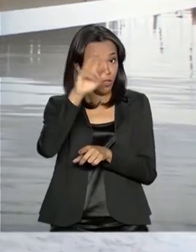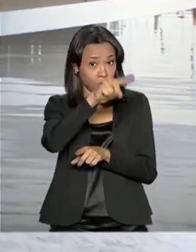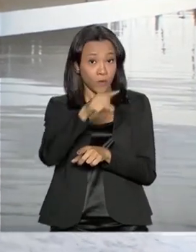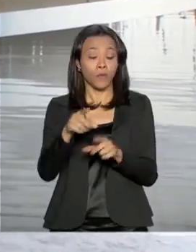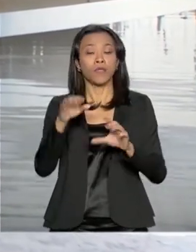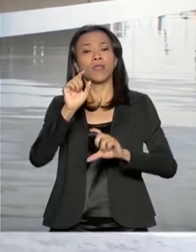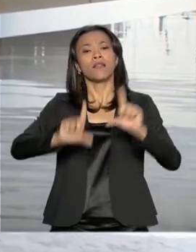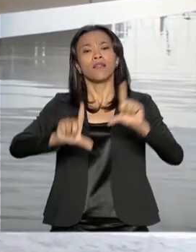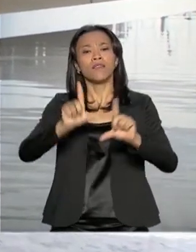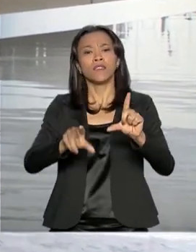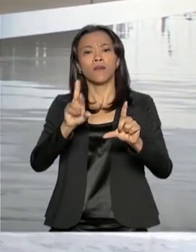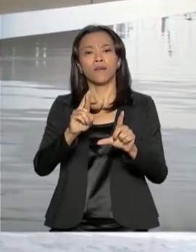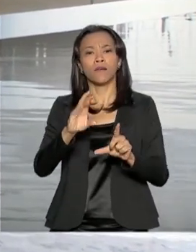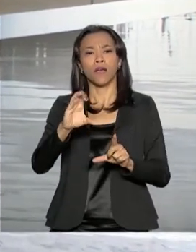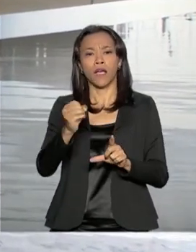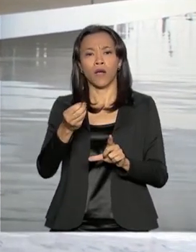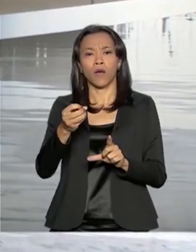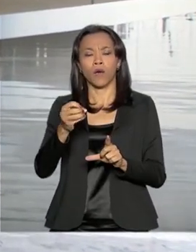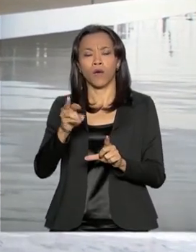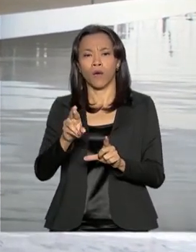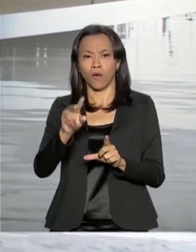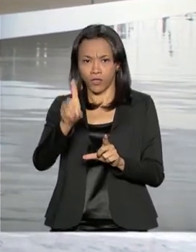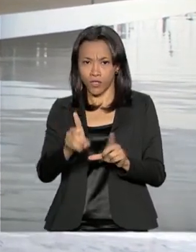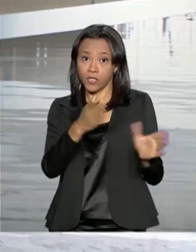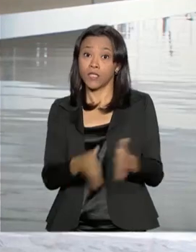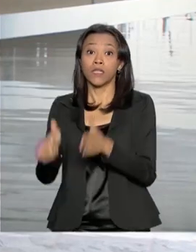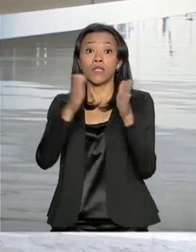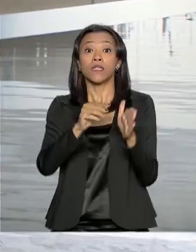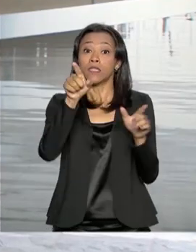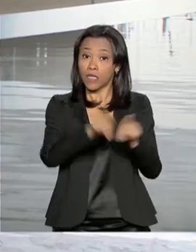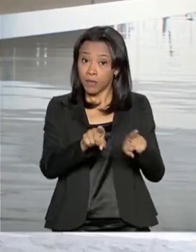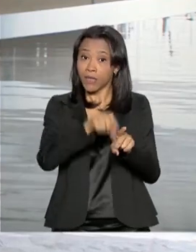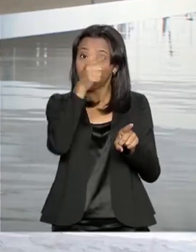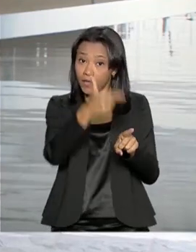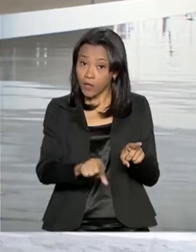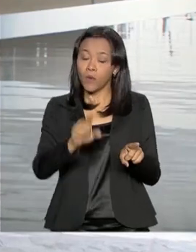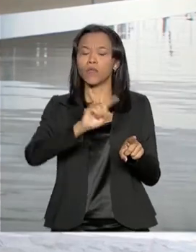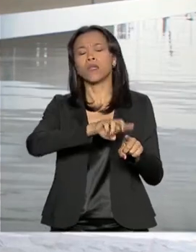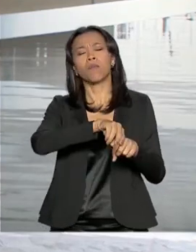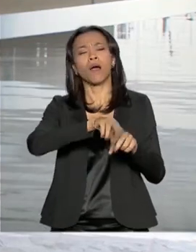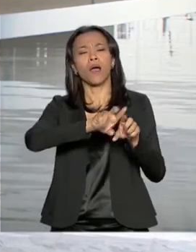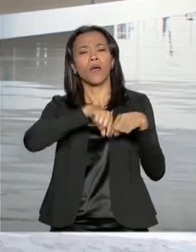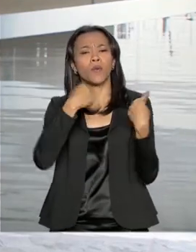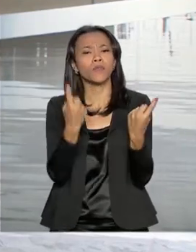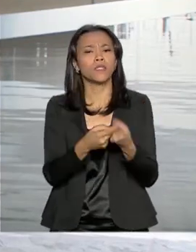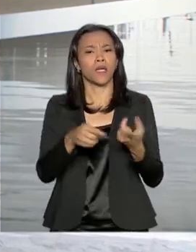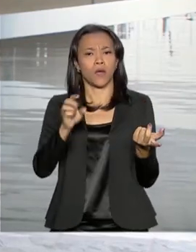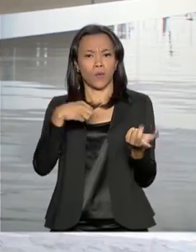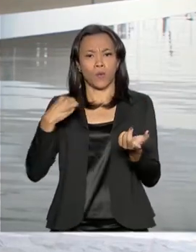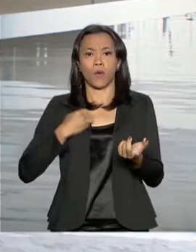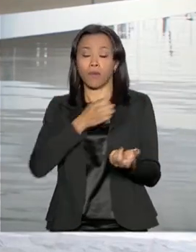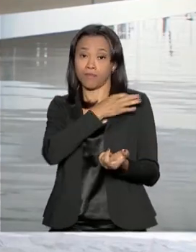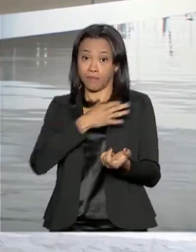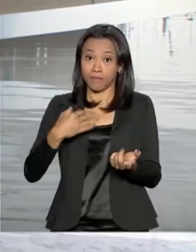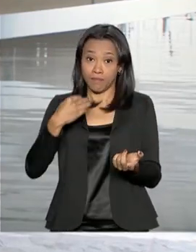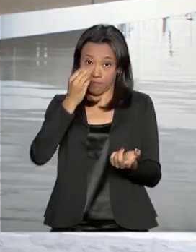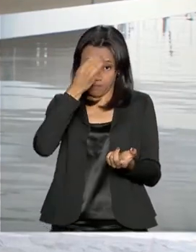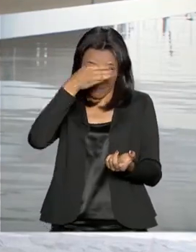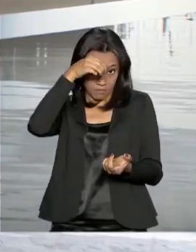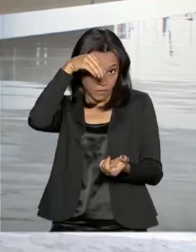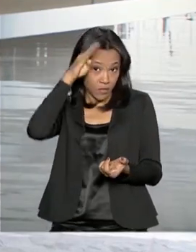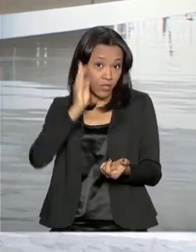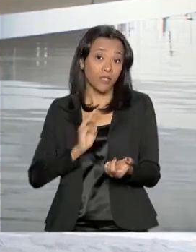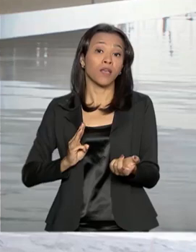tarde, o presidente participa de uma reunião com a primeira-dama Michele Bolsonaro, o ministro da Cidadania, Osmar Terra, e Damaris